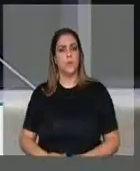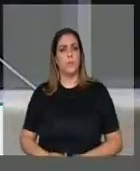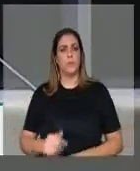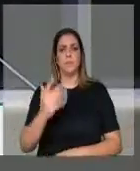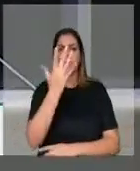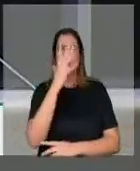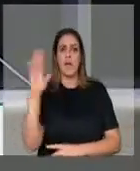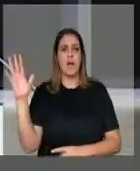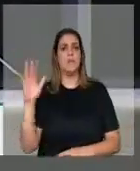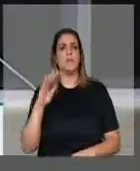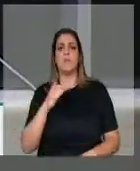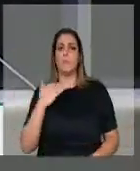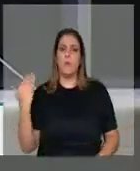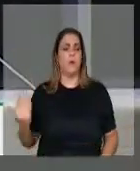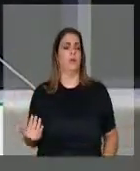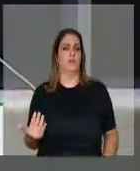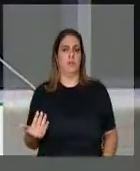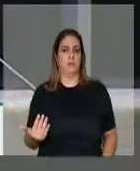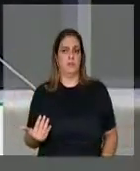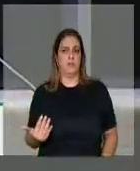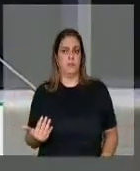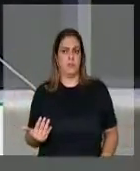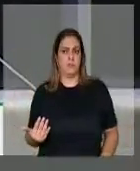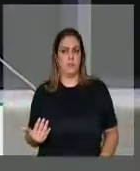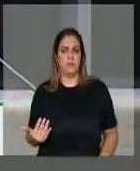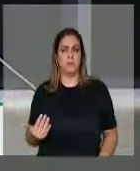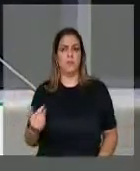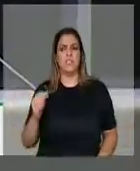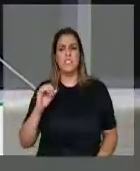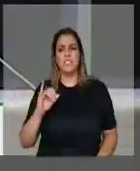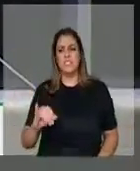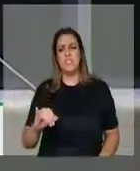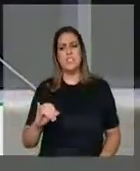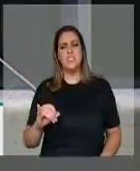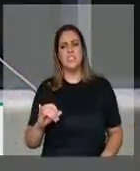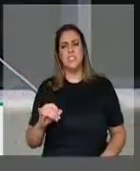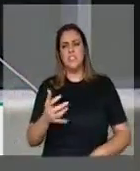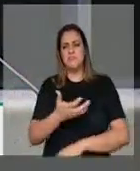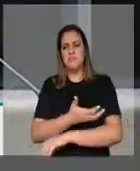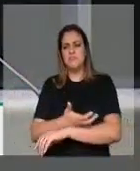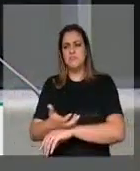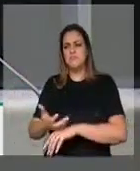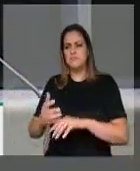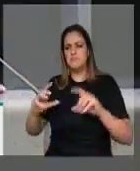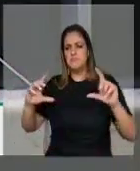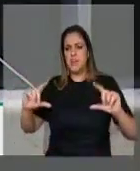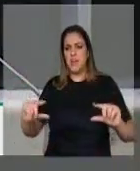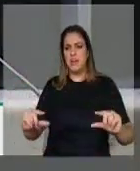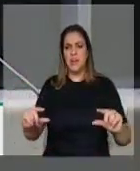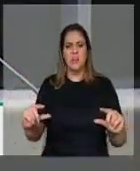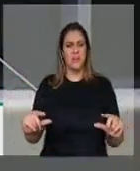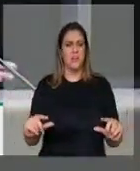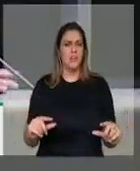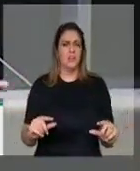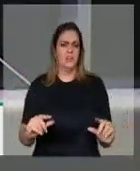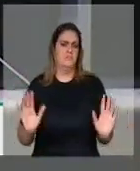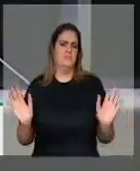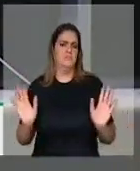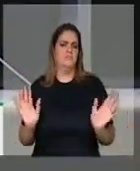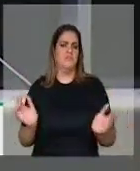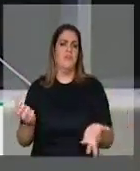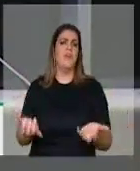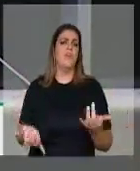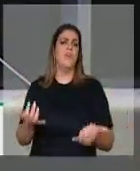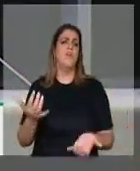árvores morrem. Porque quando é uma vegetação rasteira, se o gado está comendo, aquele fogo, primeiro,